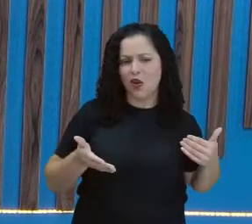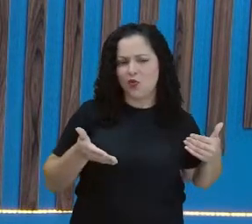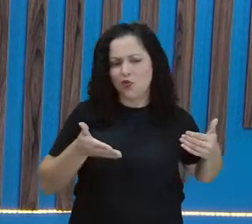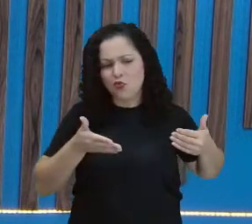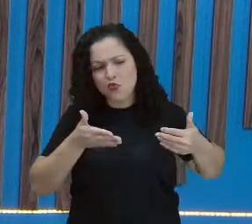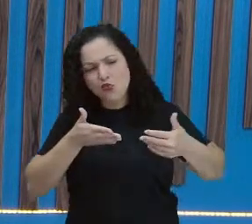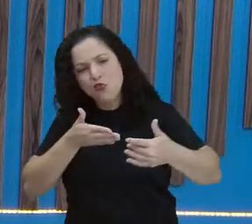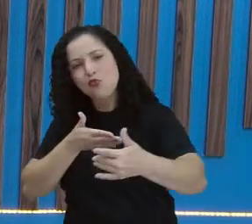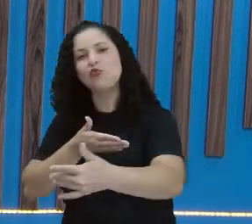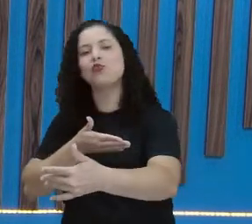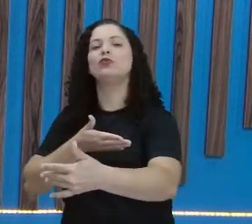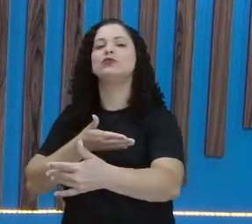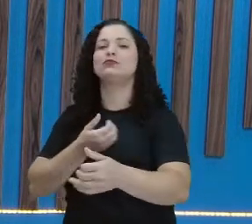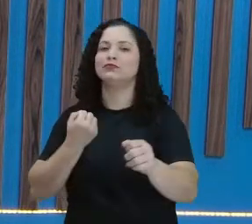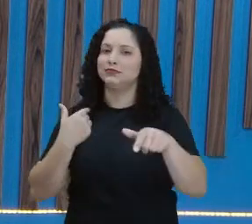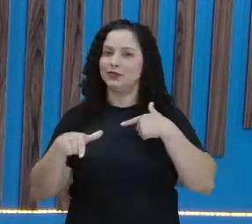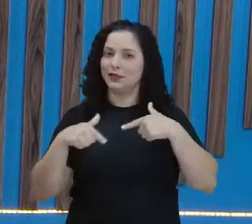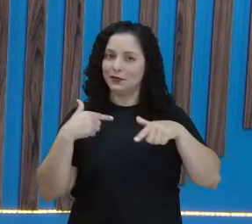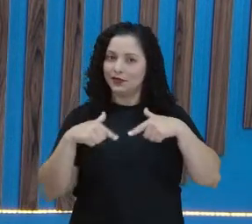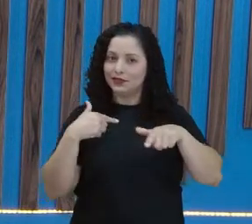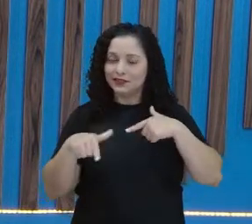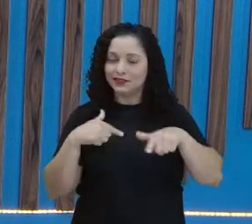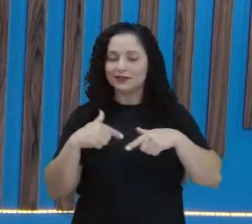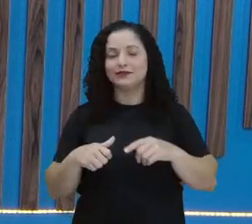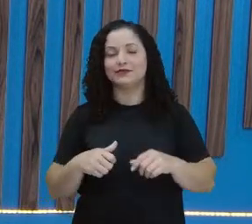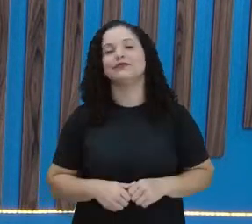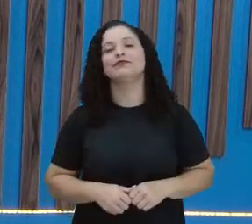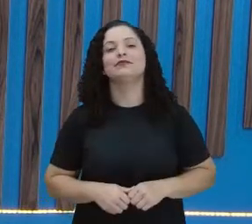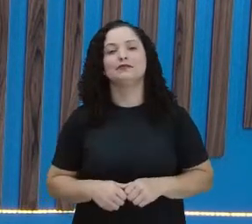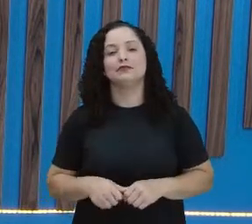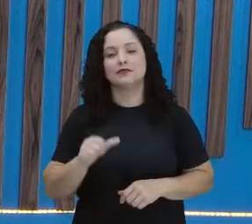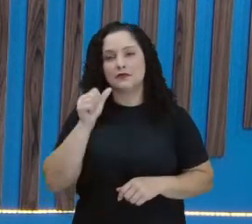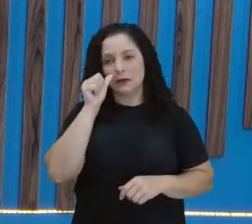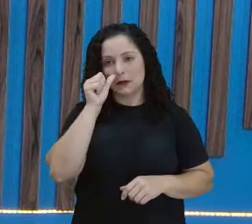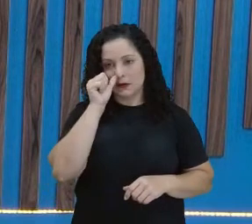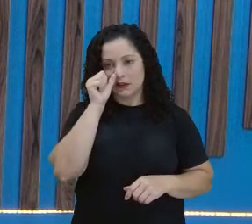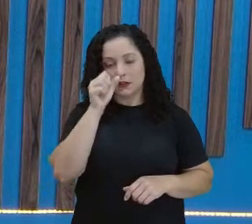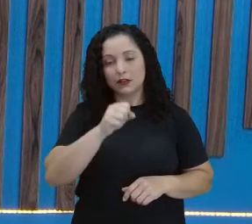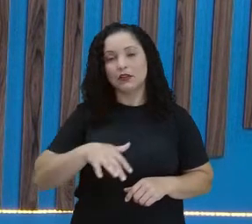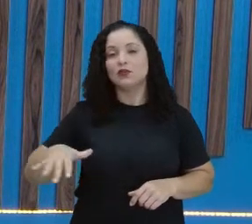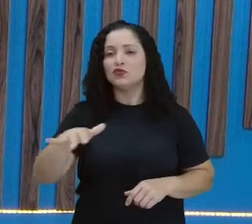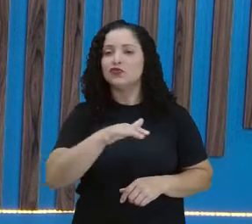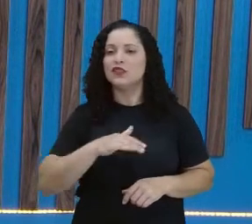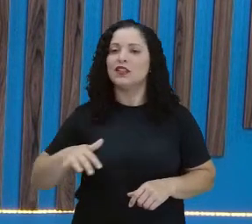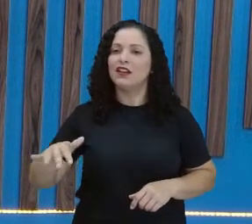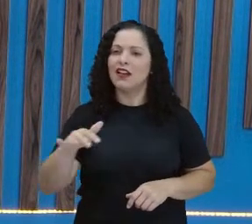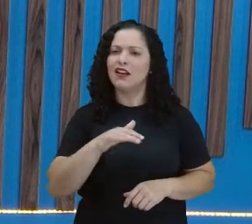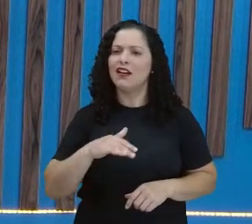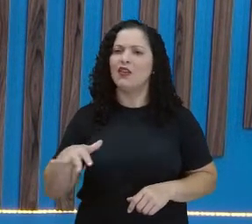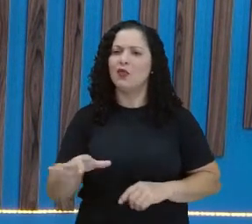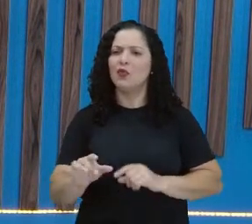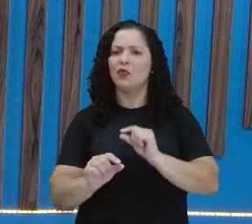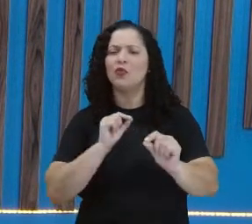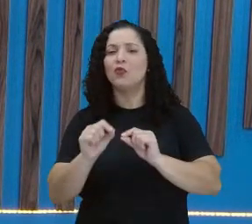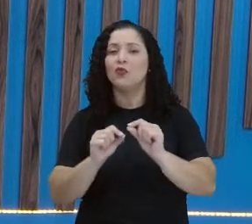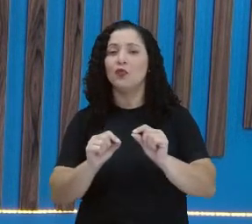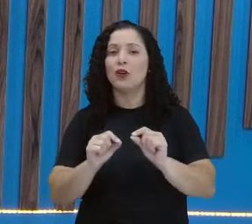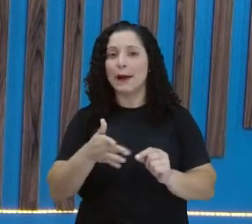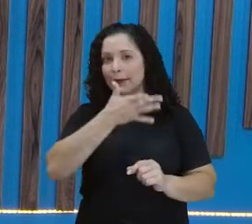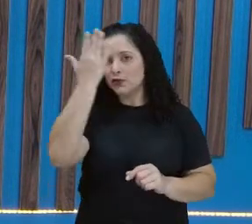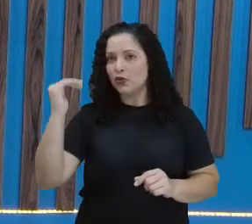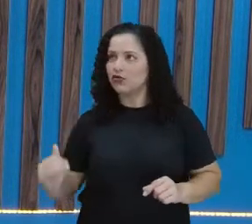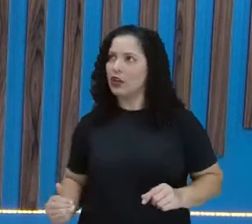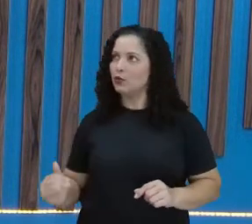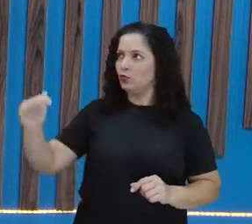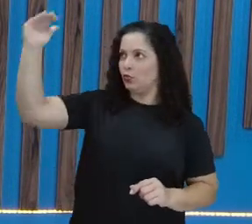da sua vida em diante. E, no geral, nessa fase, se casam e